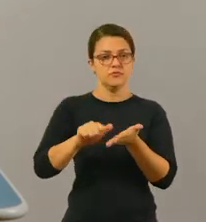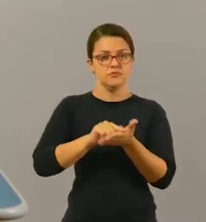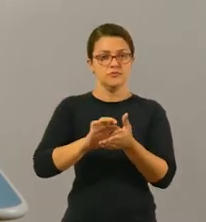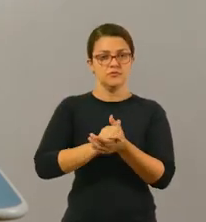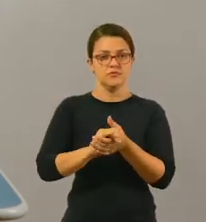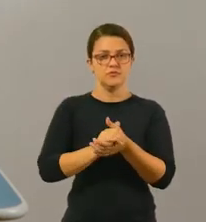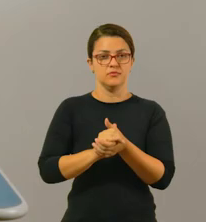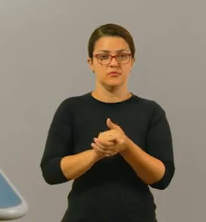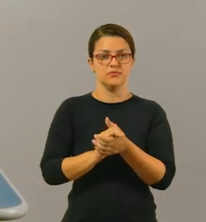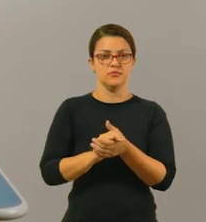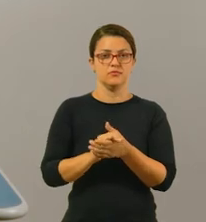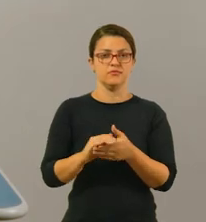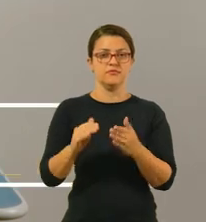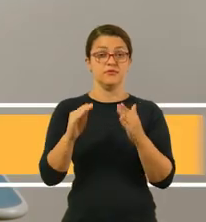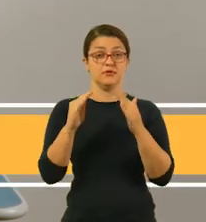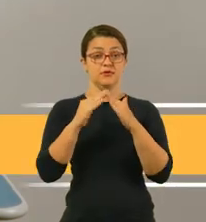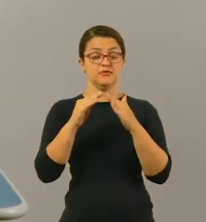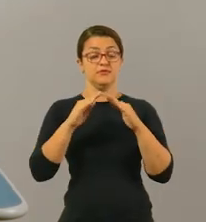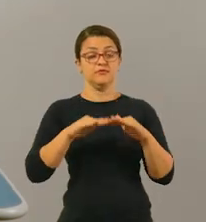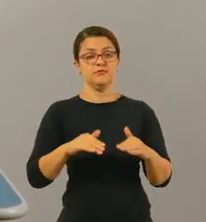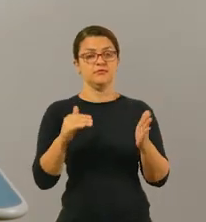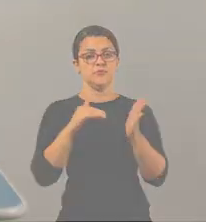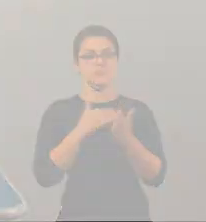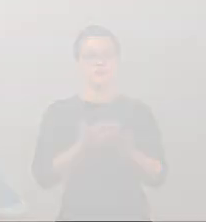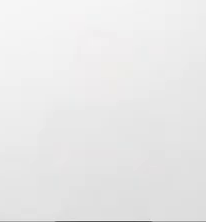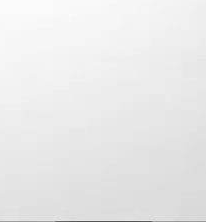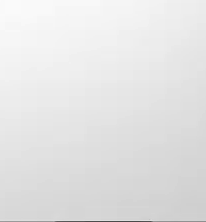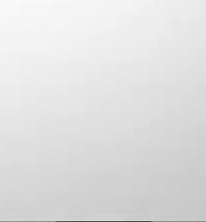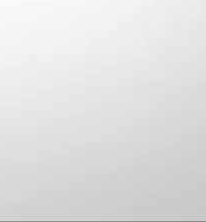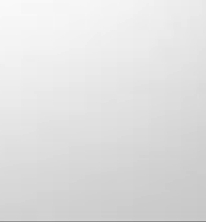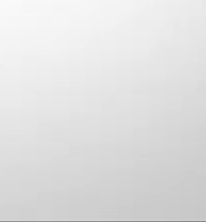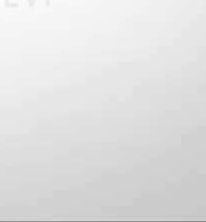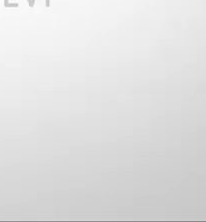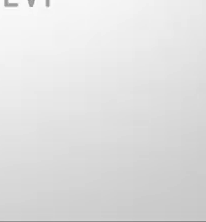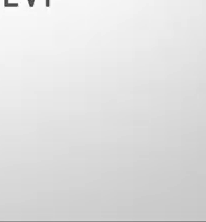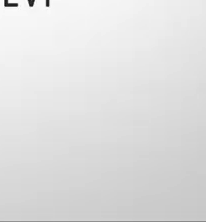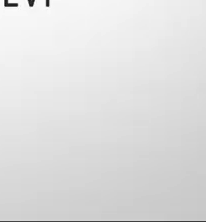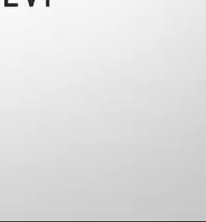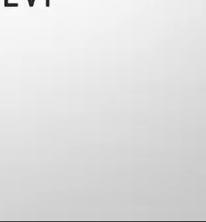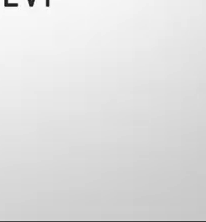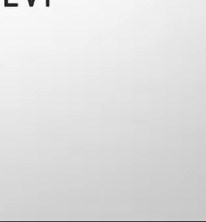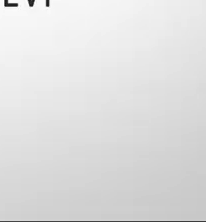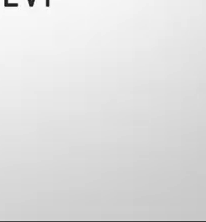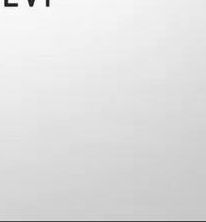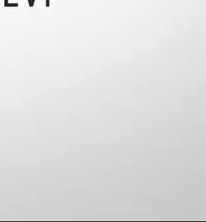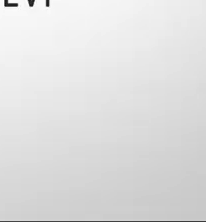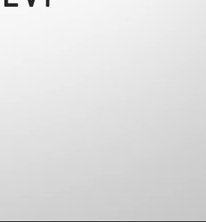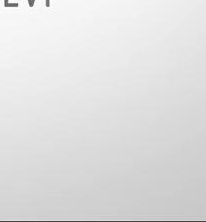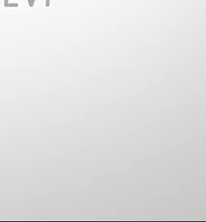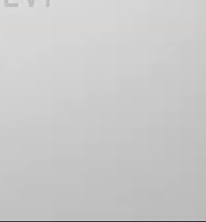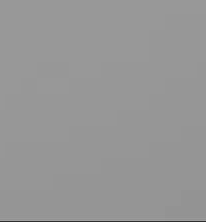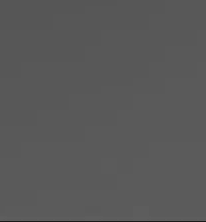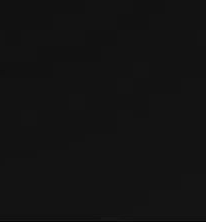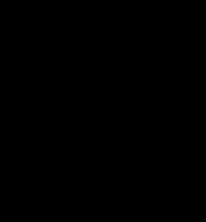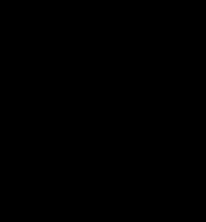Deus, lavem bem as mãos, e fiquem em casa. Até a próxima! Legenda Zanotto